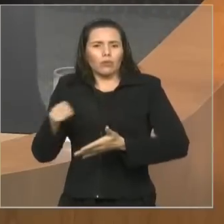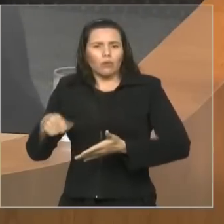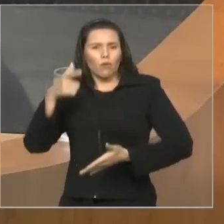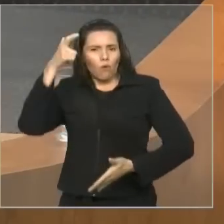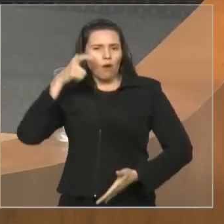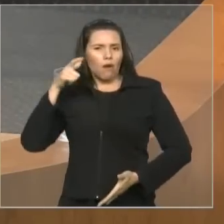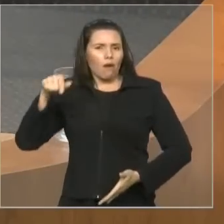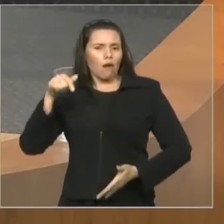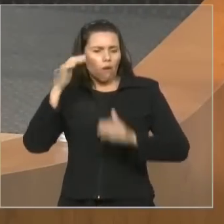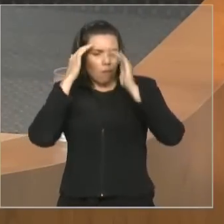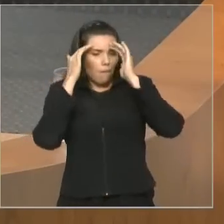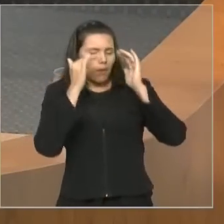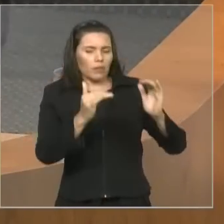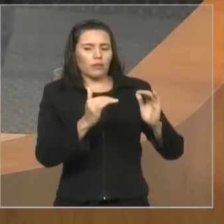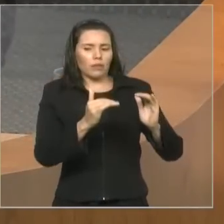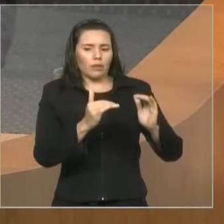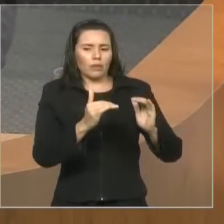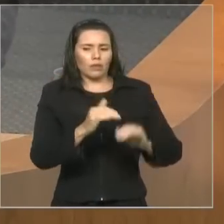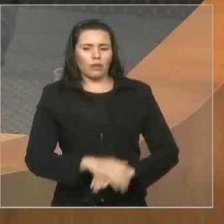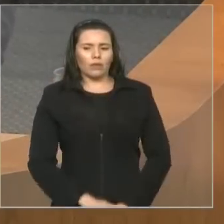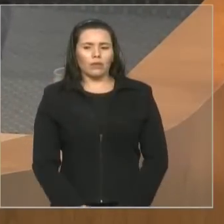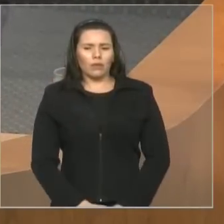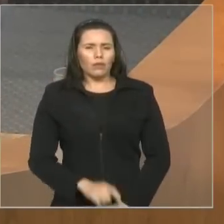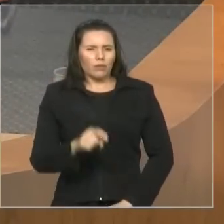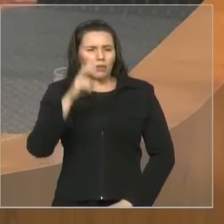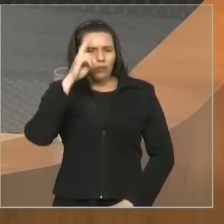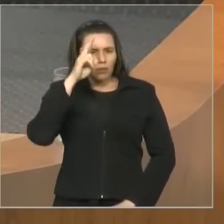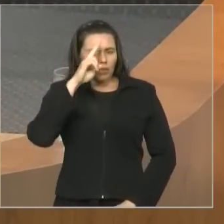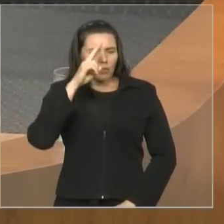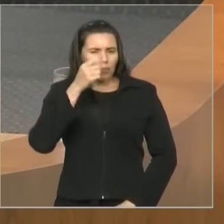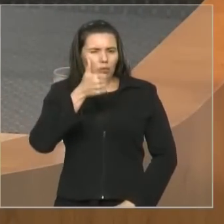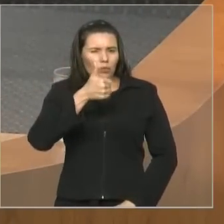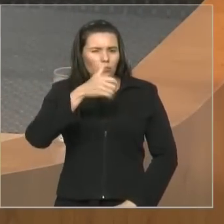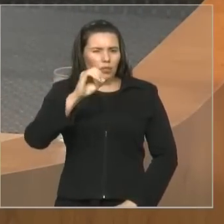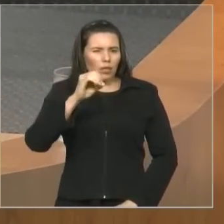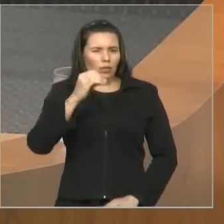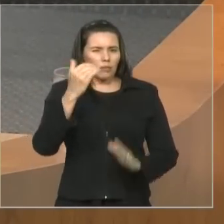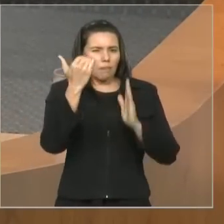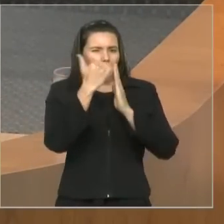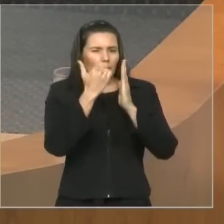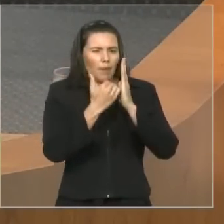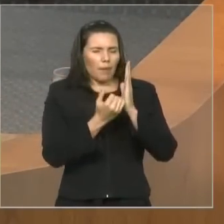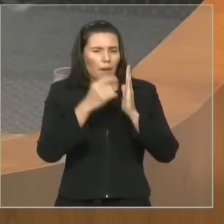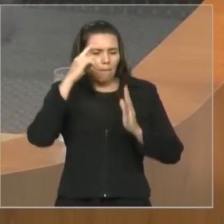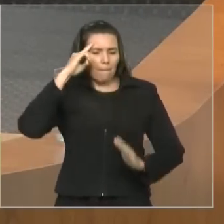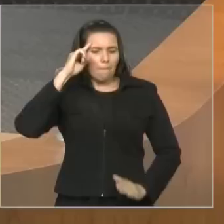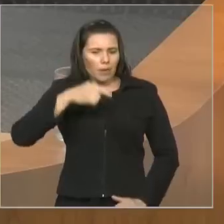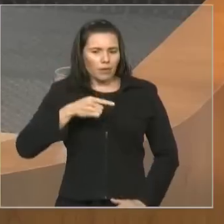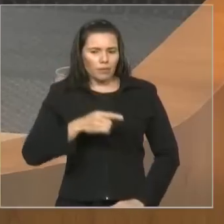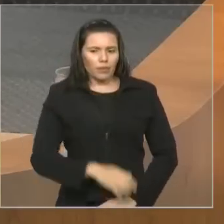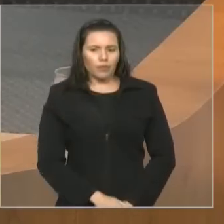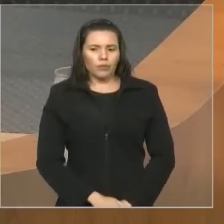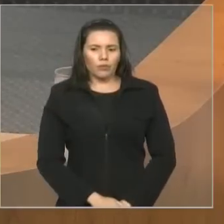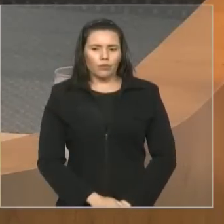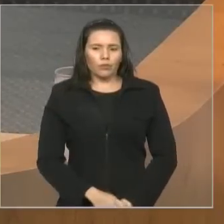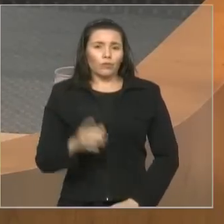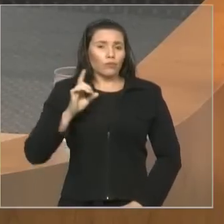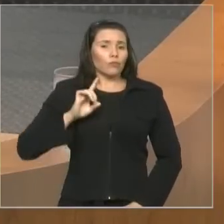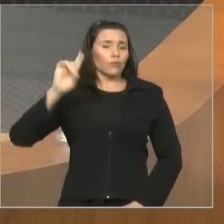antes, lá atrás, quem não se lembra dos dez mandamentos que alguns reputam, também como pressuposto inicial